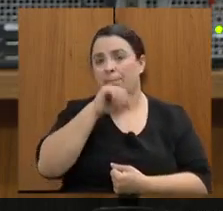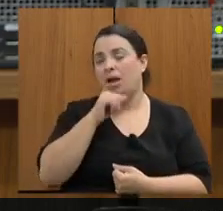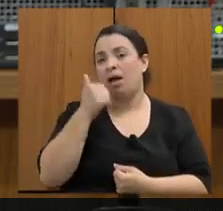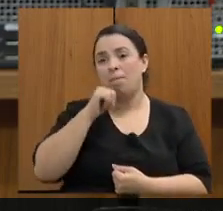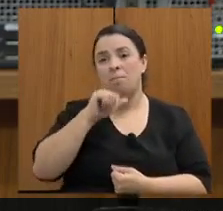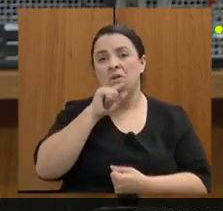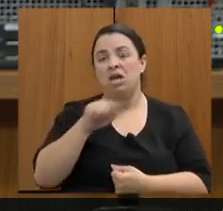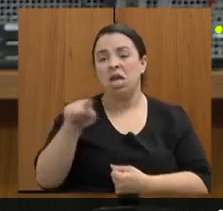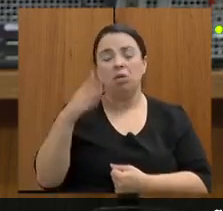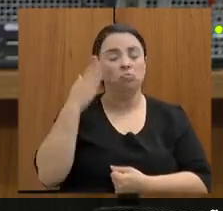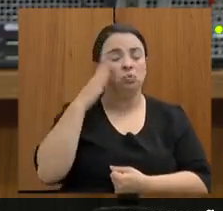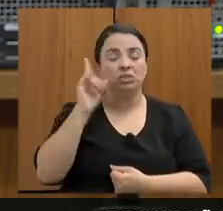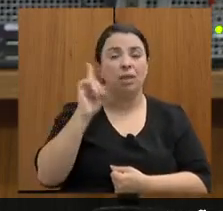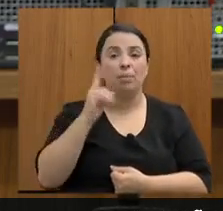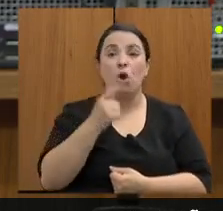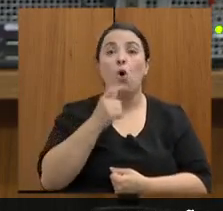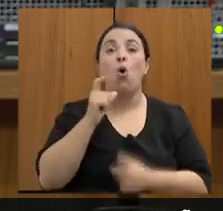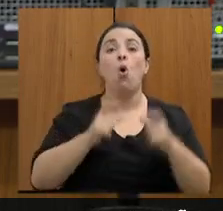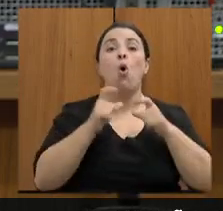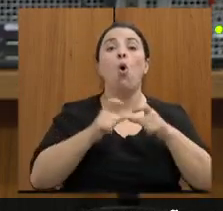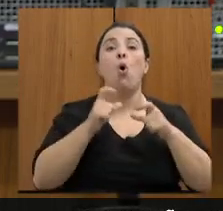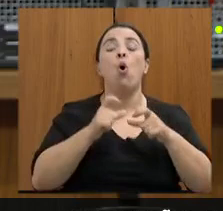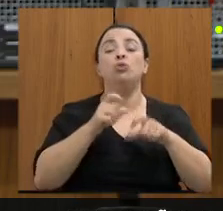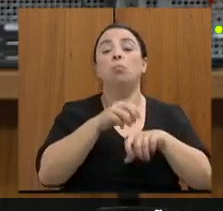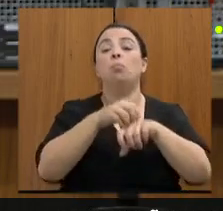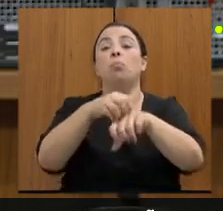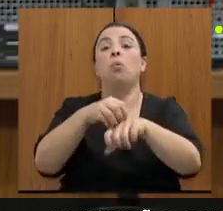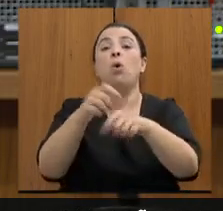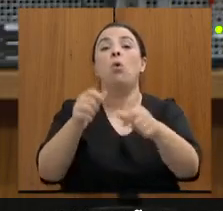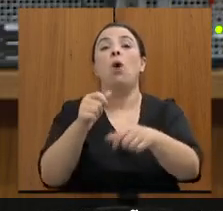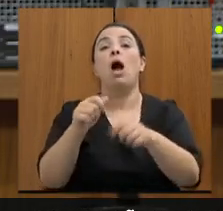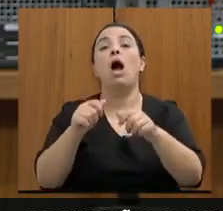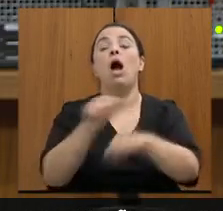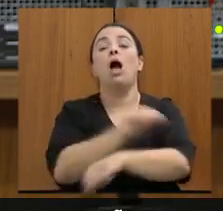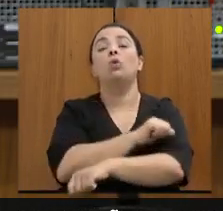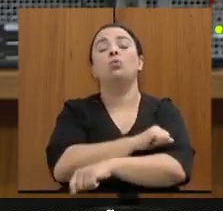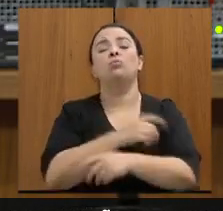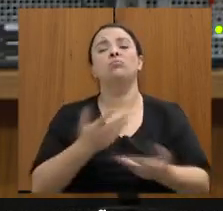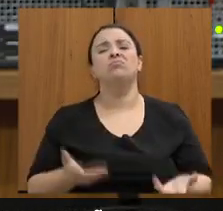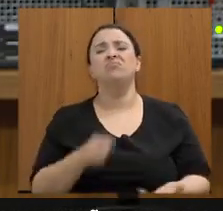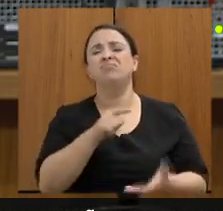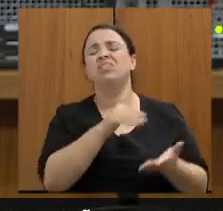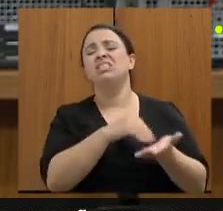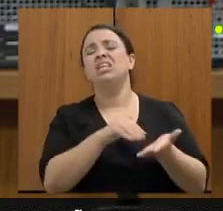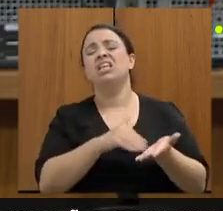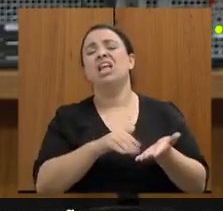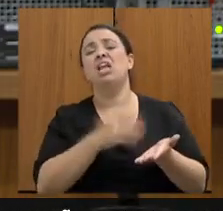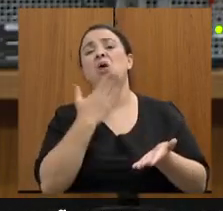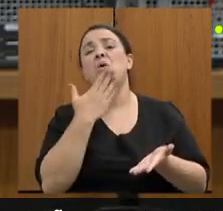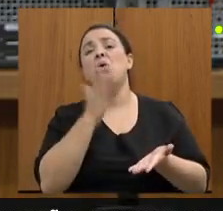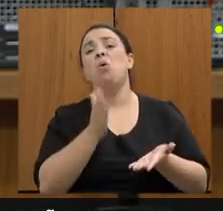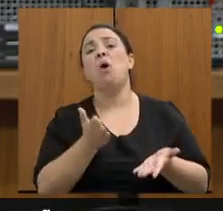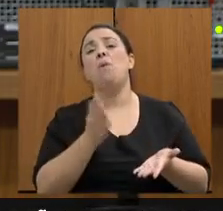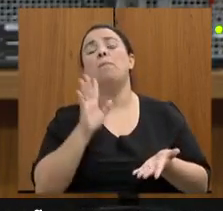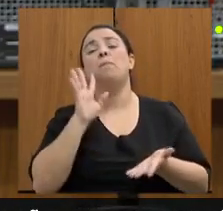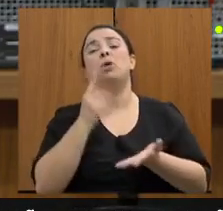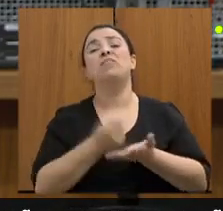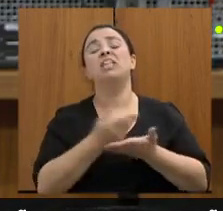onde os alunos seriam conduzidos então qual providência era tomar para a Secretaria de Educação em relação a isso e essa